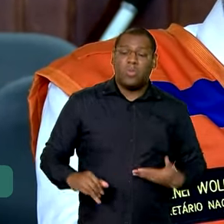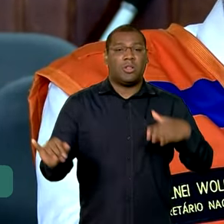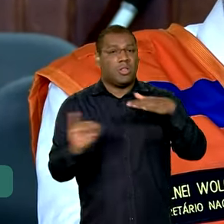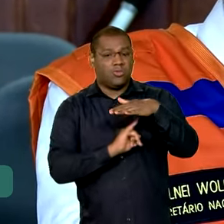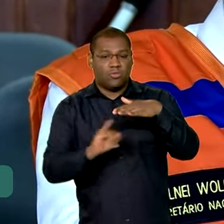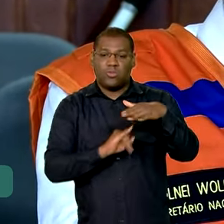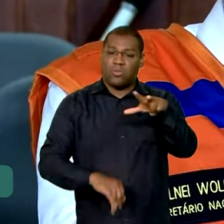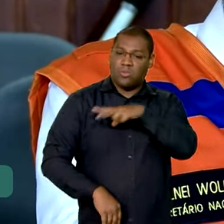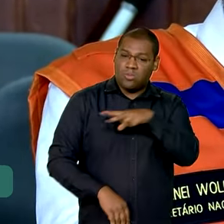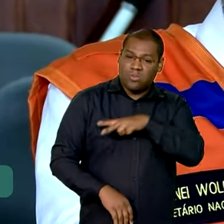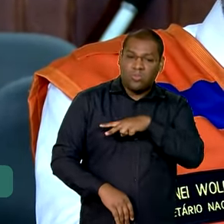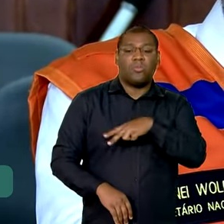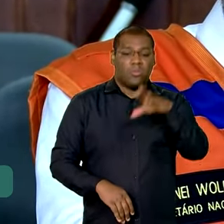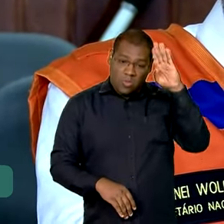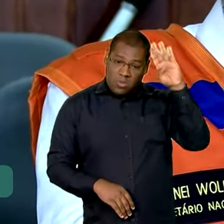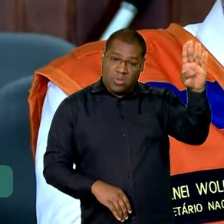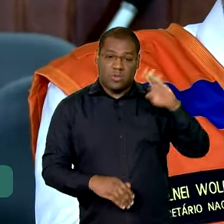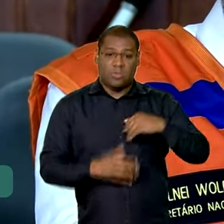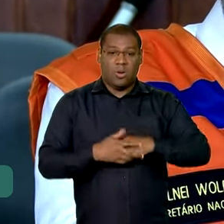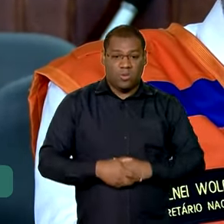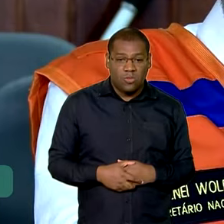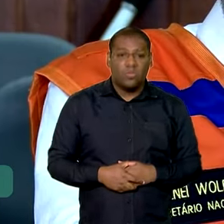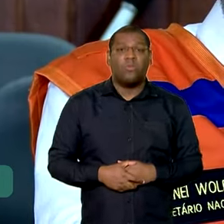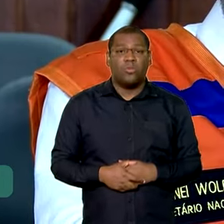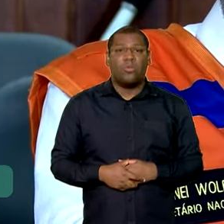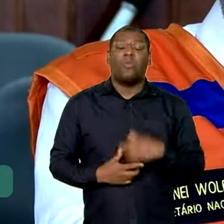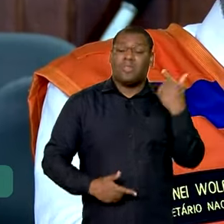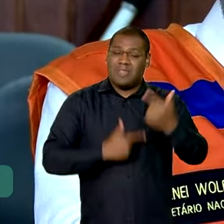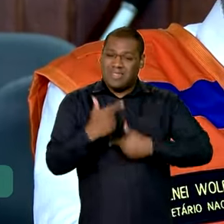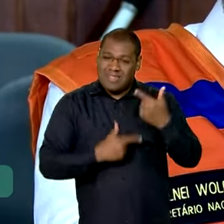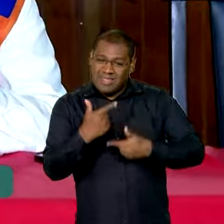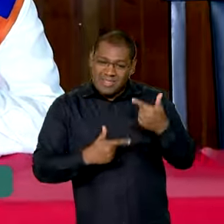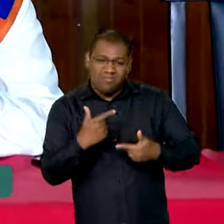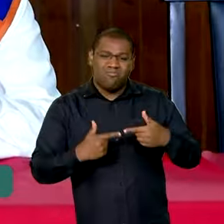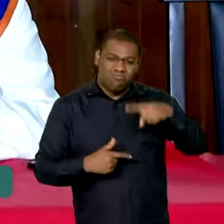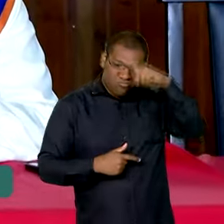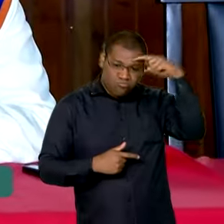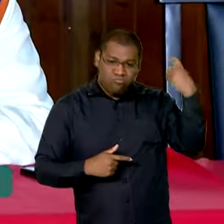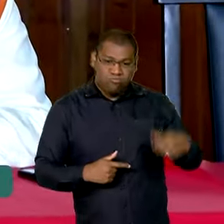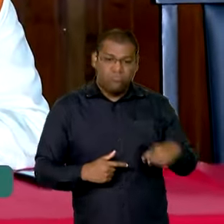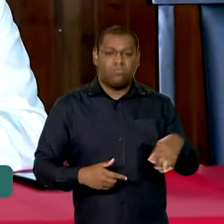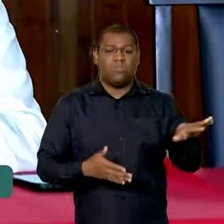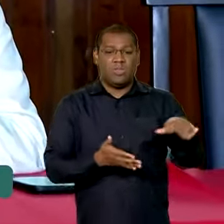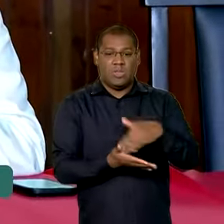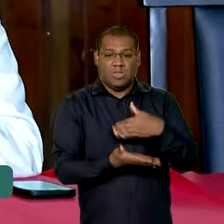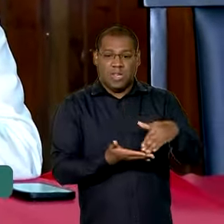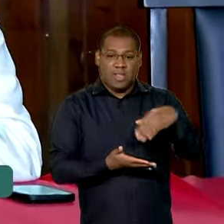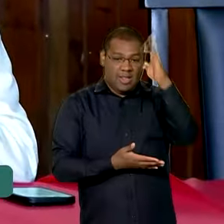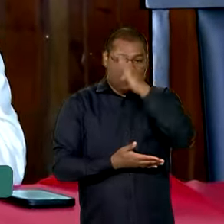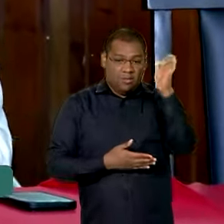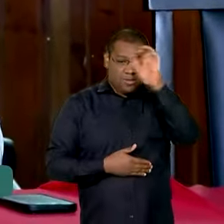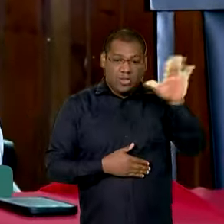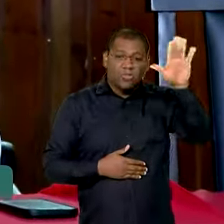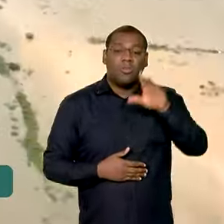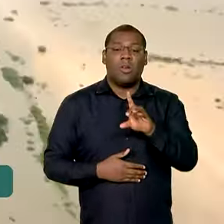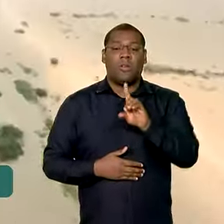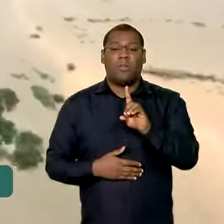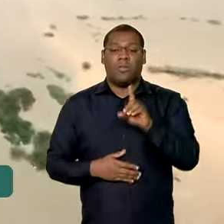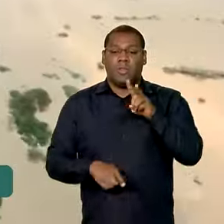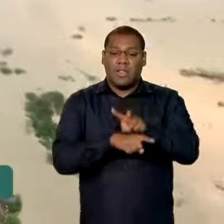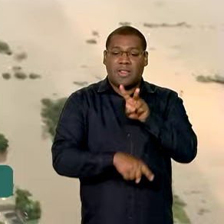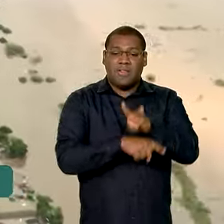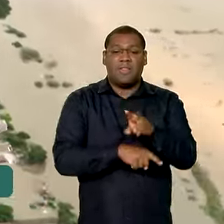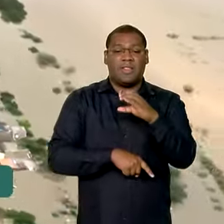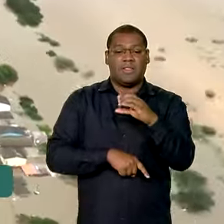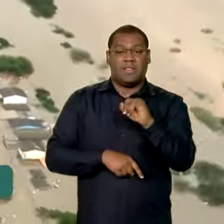e em outras regiões, é prioridade. Então, esse trabalho é intenso dia e noite. O secretário nacional de Defesa Civil falou que 37